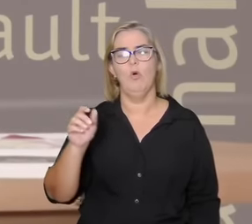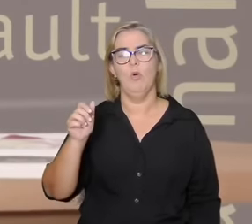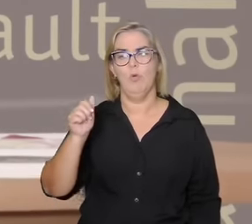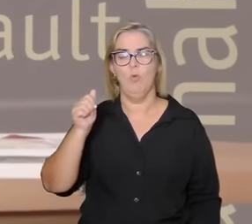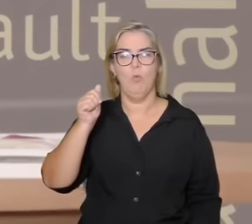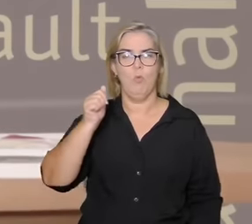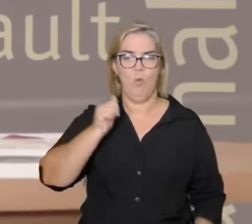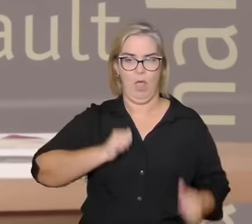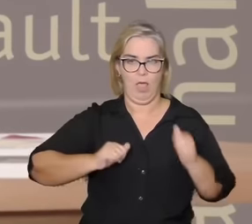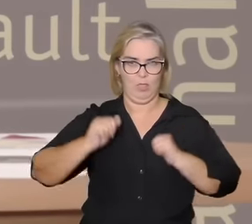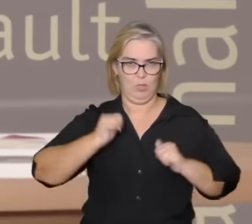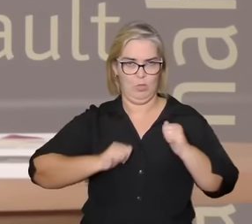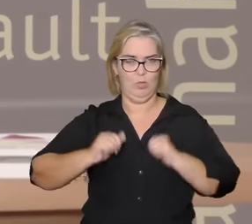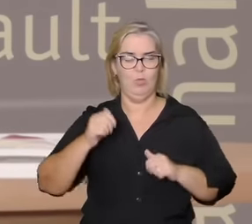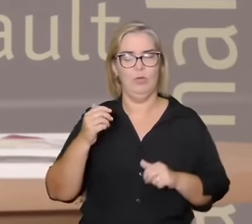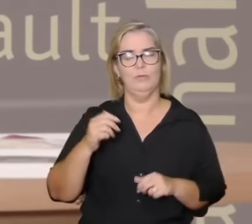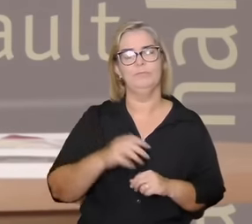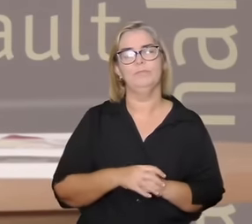trabalhou com Peter Brooks